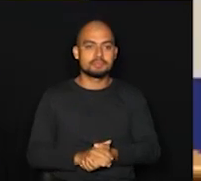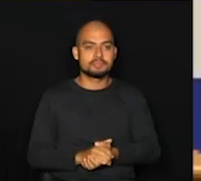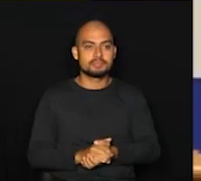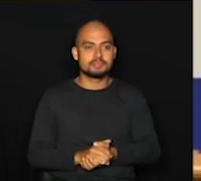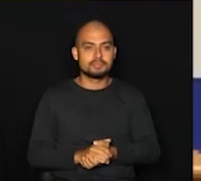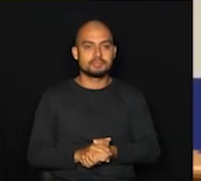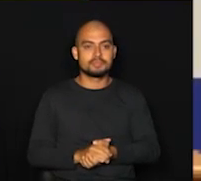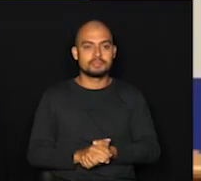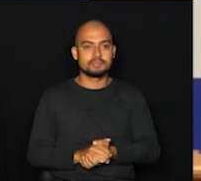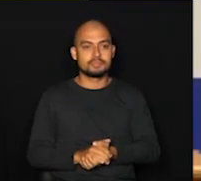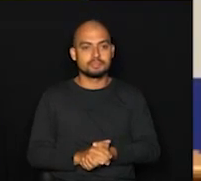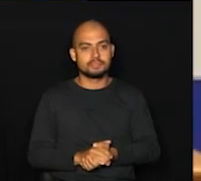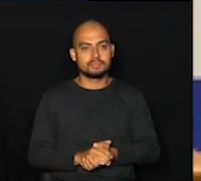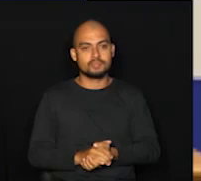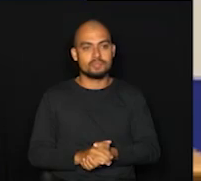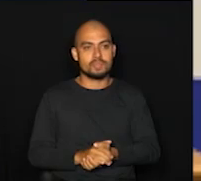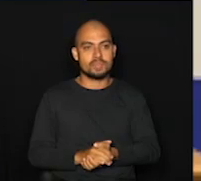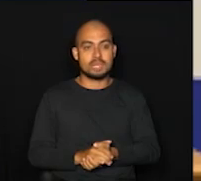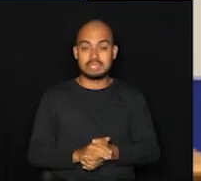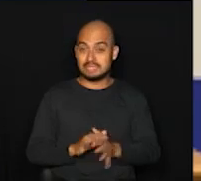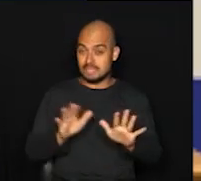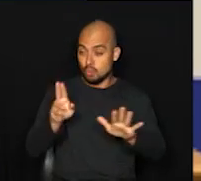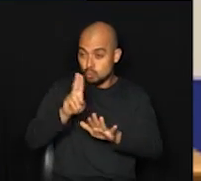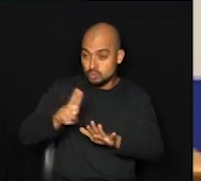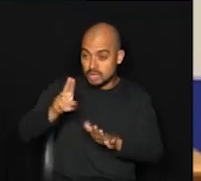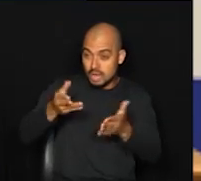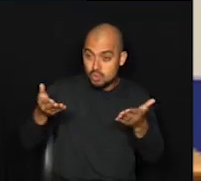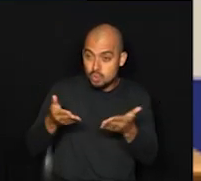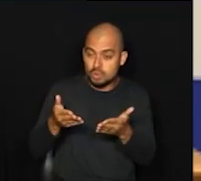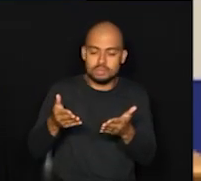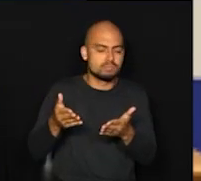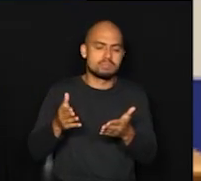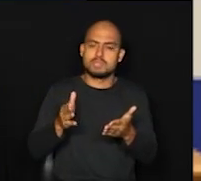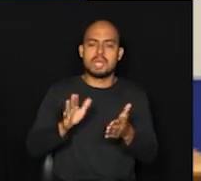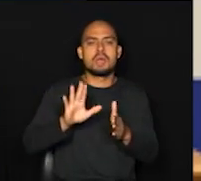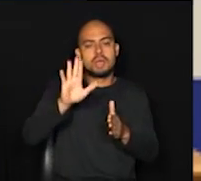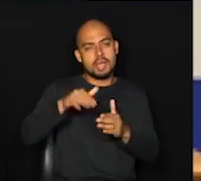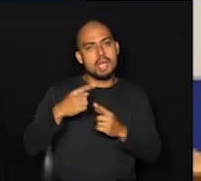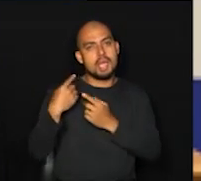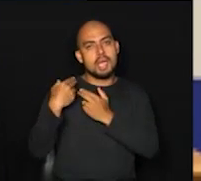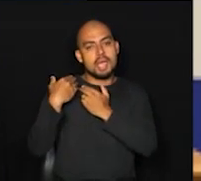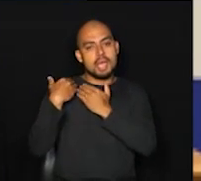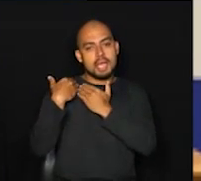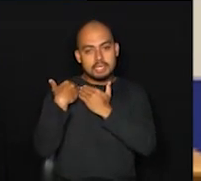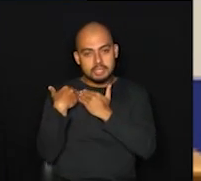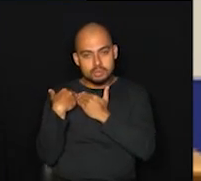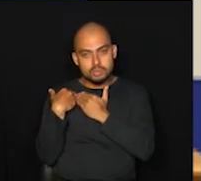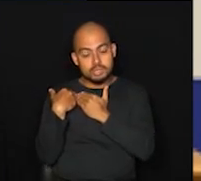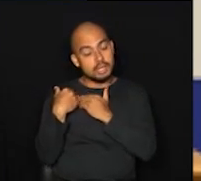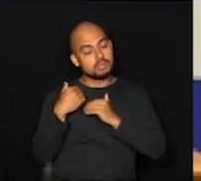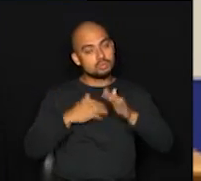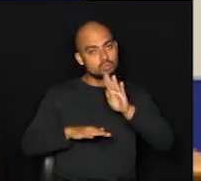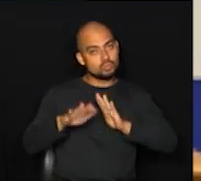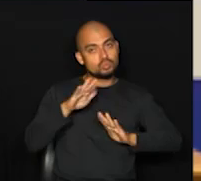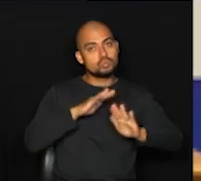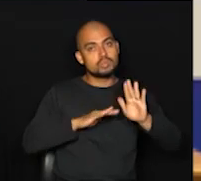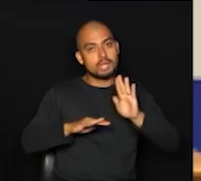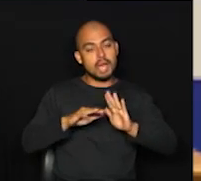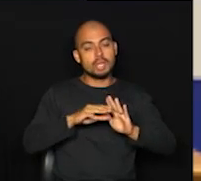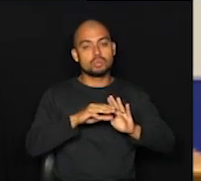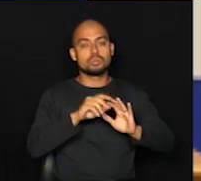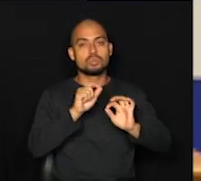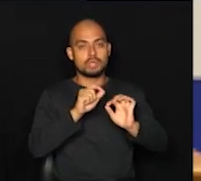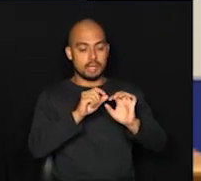para necessidade de uso imediato, é algo de uma responsabilidade e precaução, um plano de